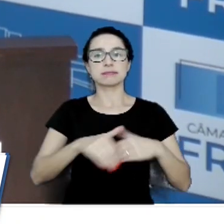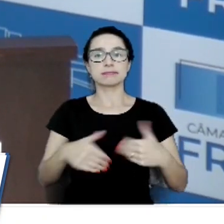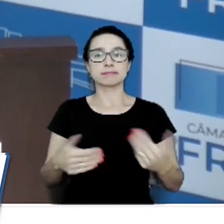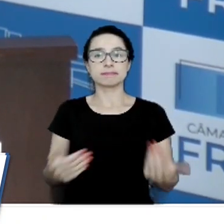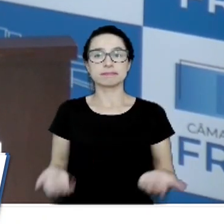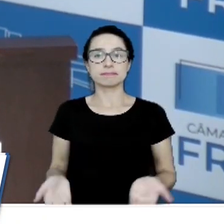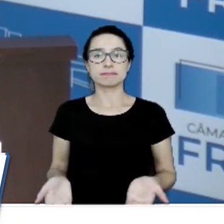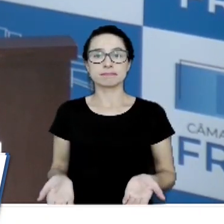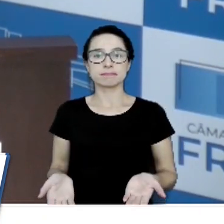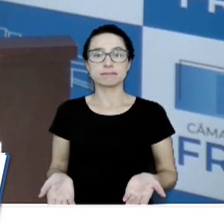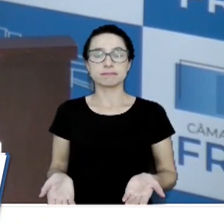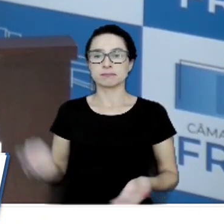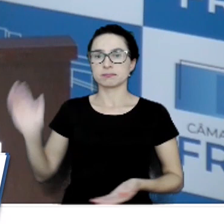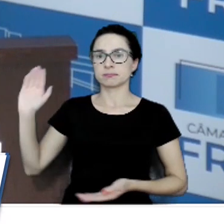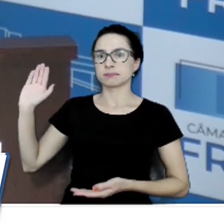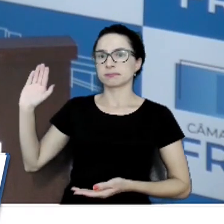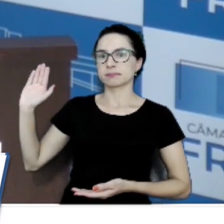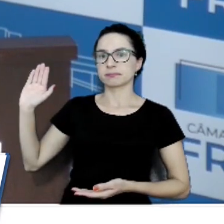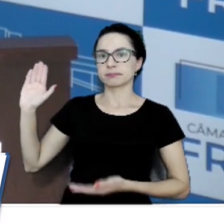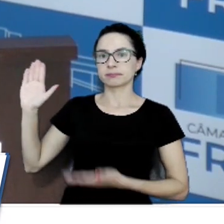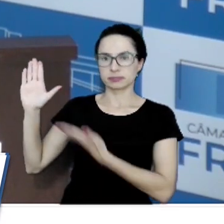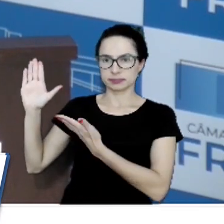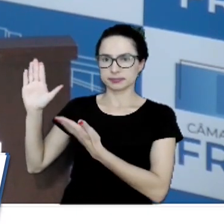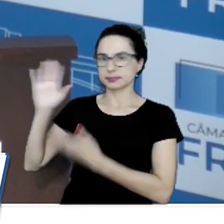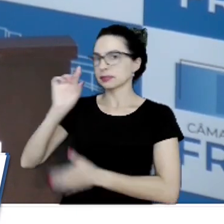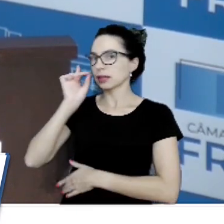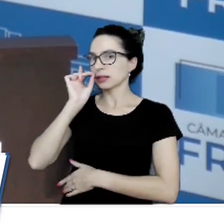Peça a parte? Pois não Daniel,